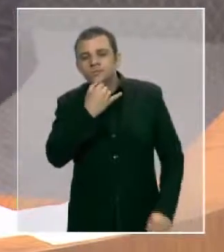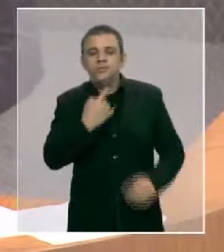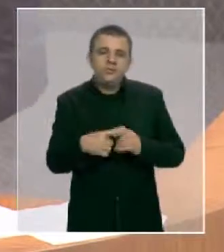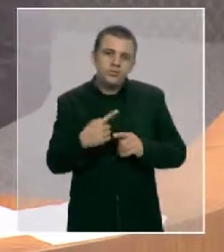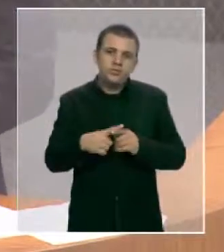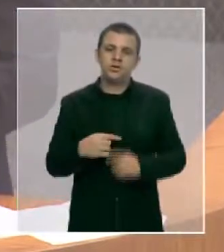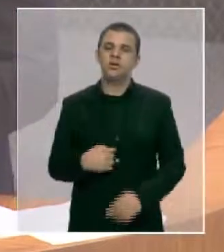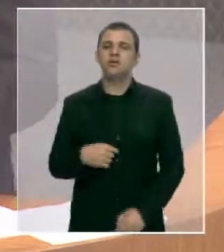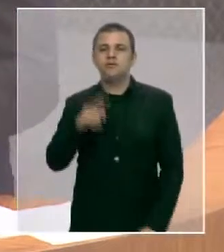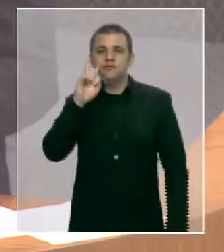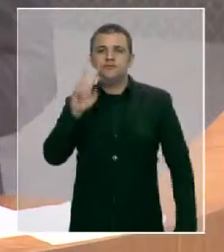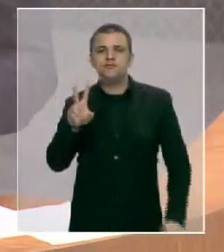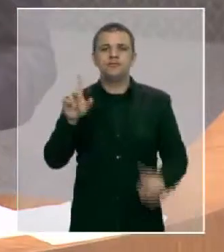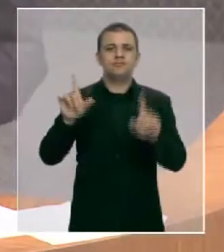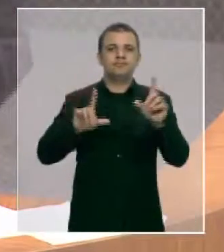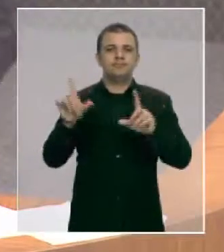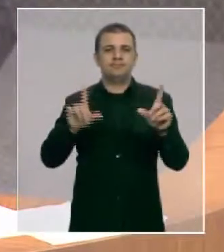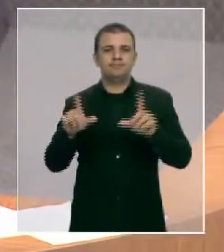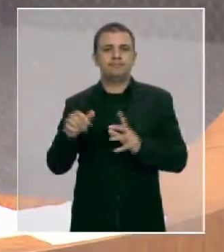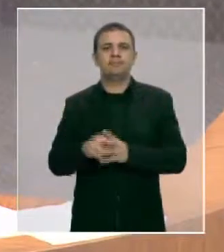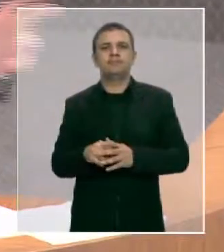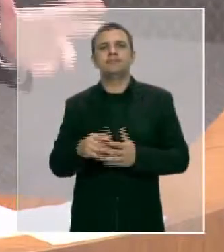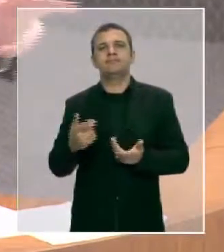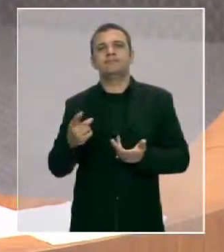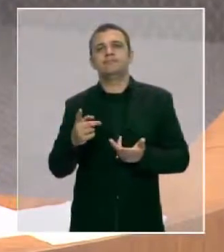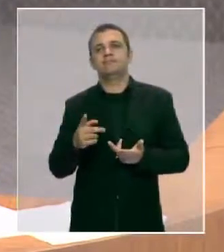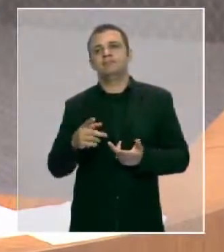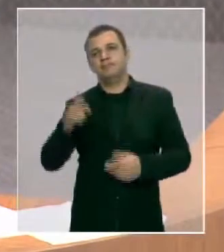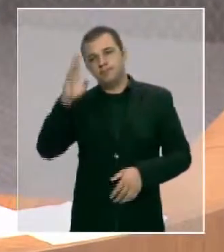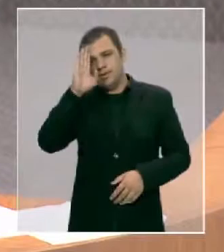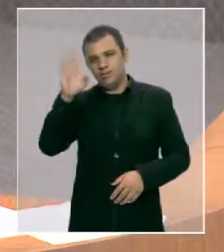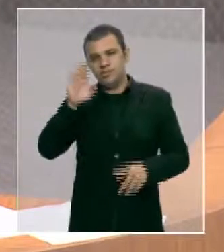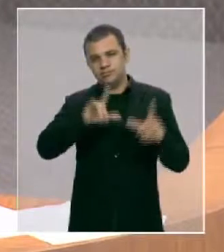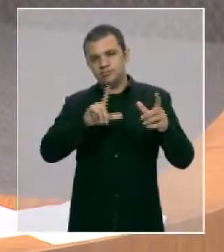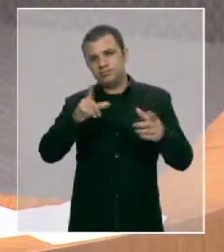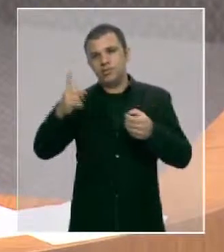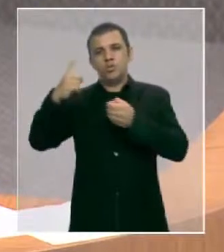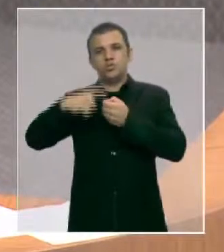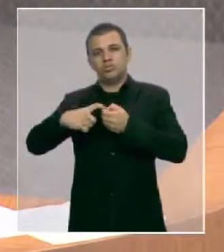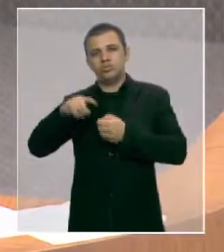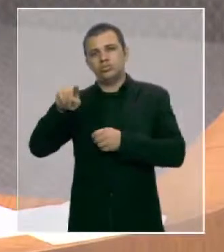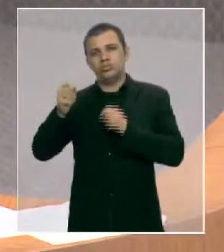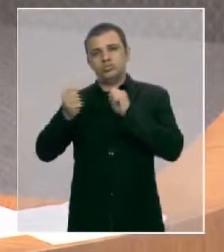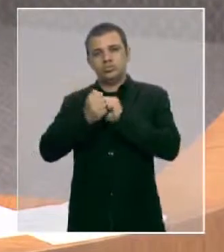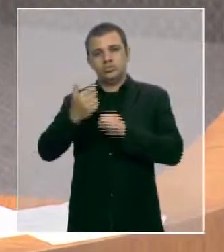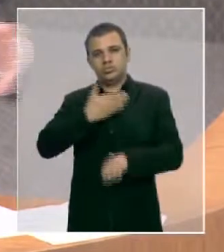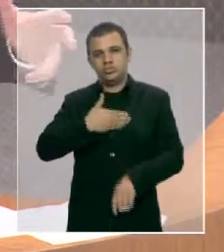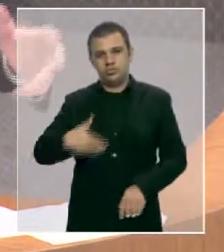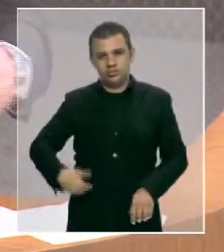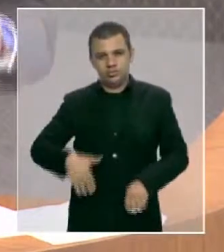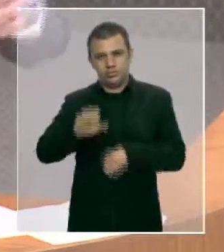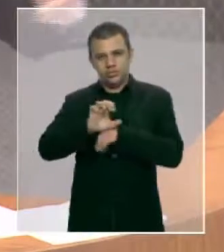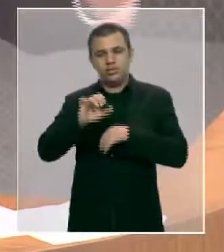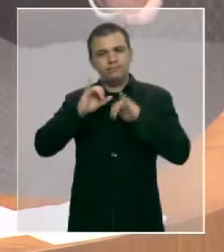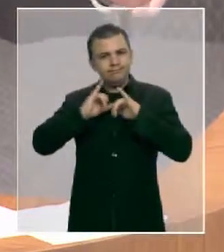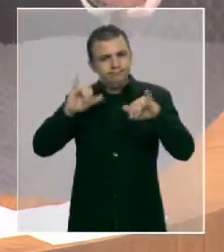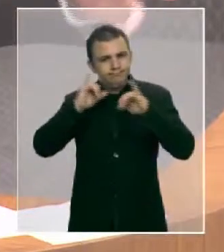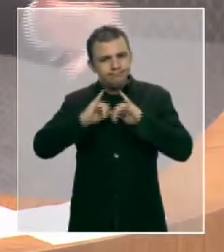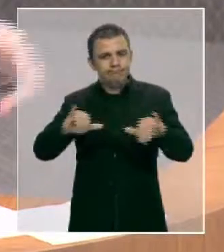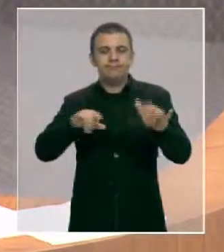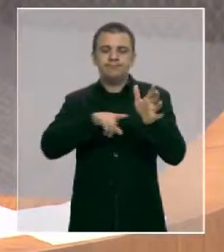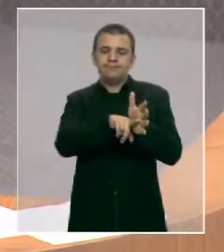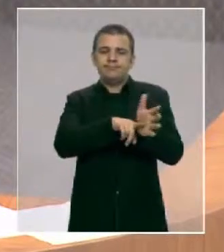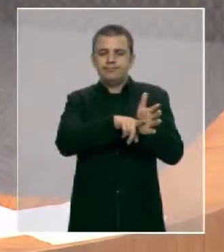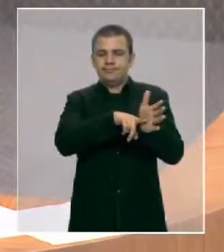principalmente nos veículos alinhados ao governo do Estado, divulgação de pesquisas,